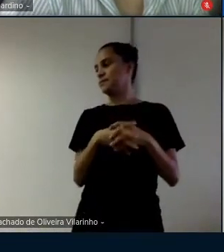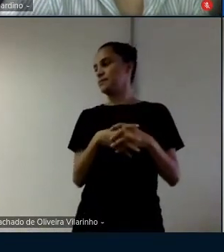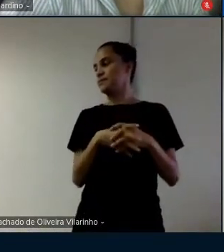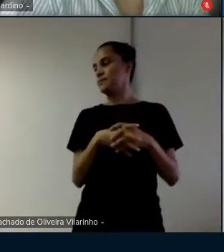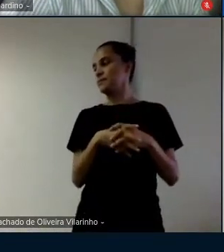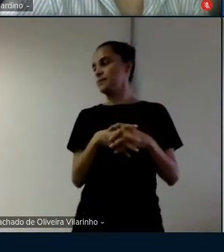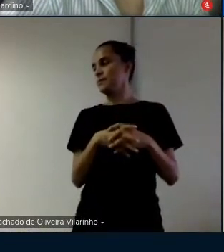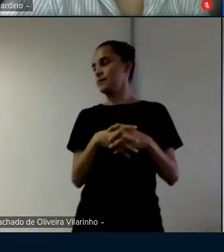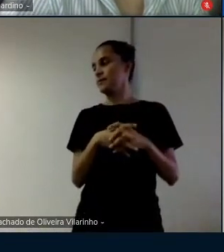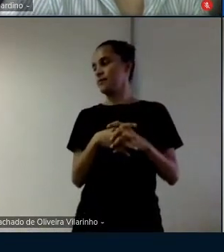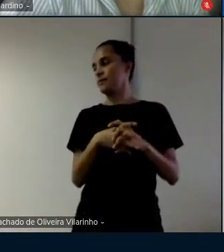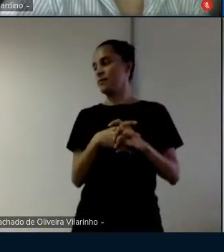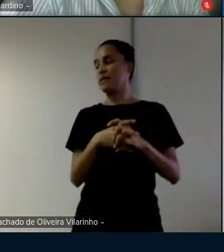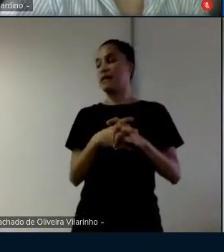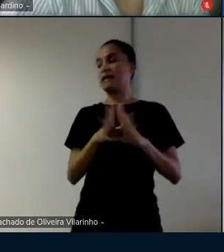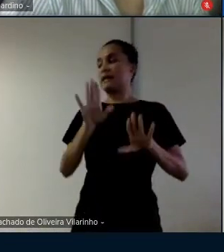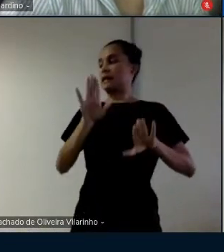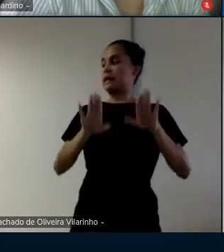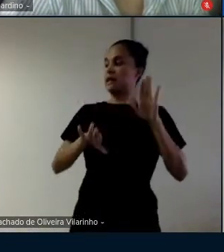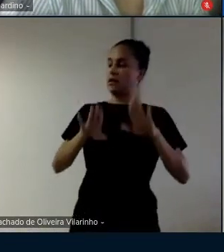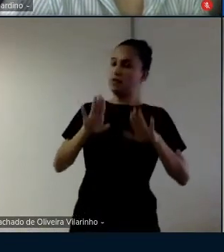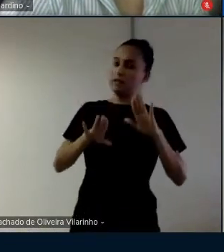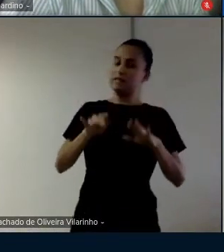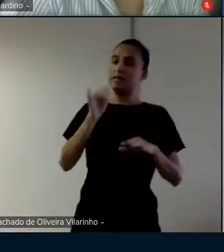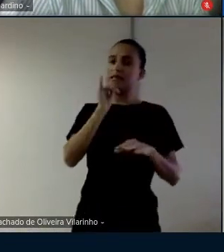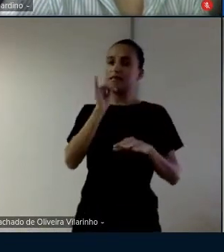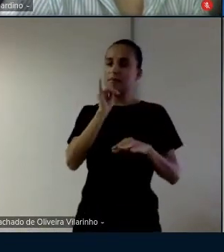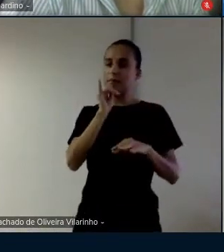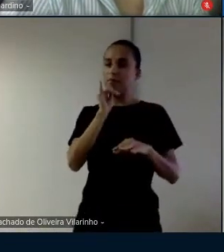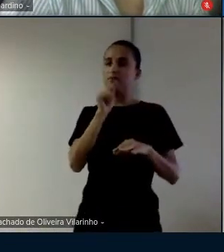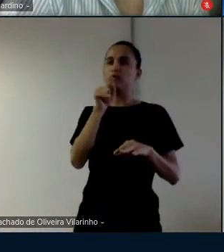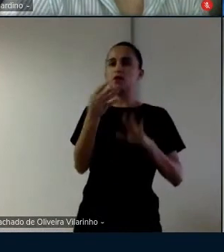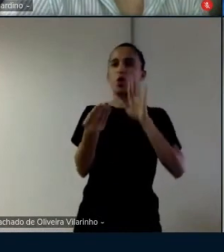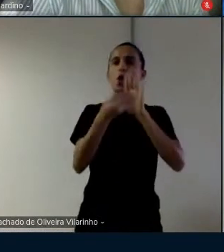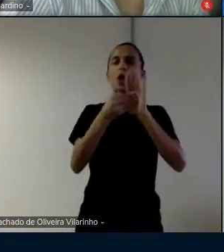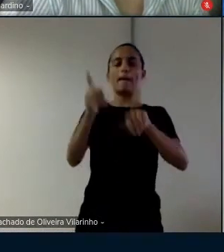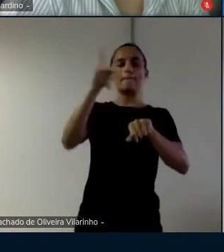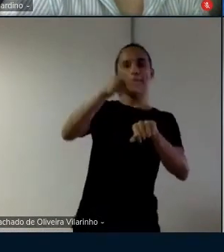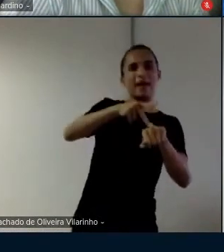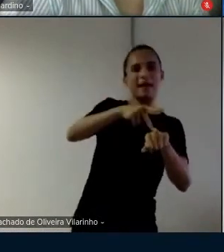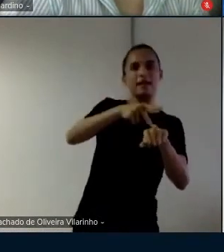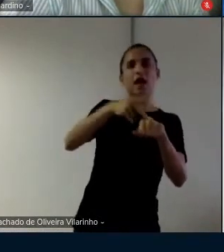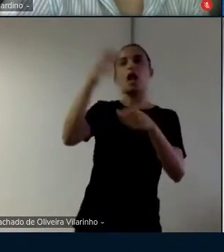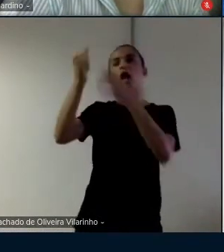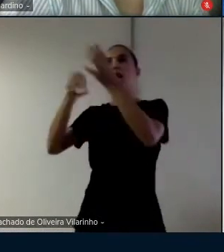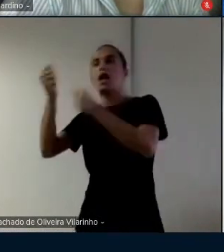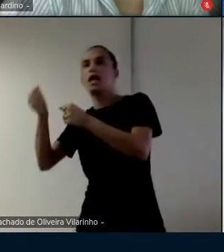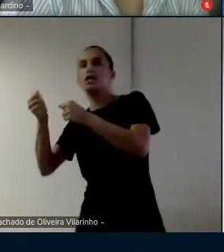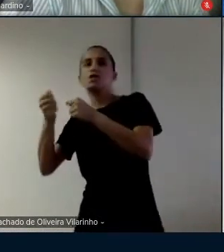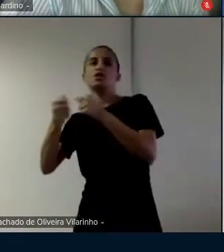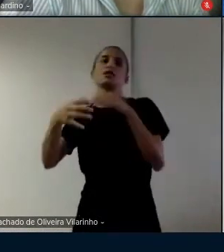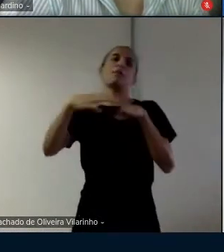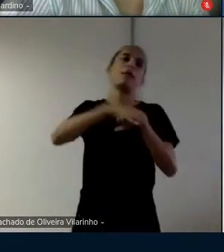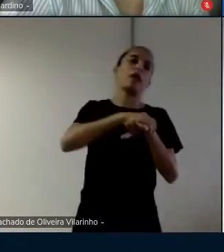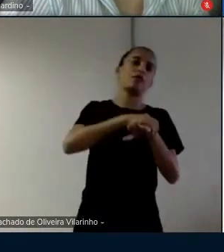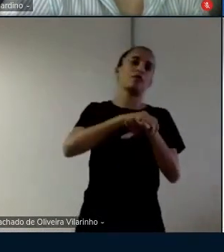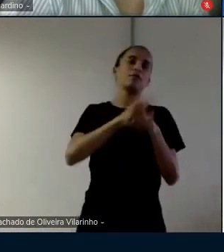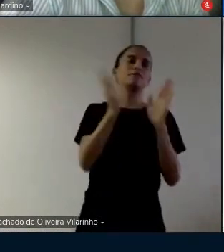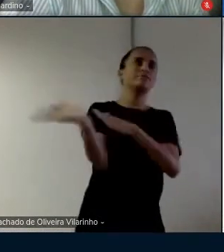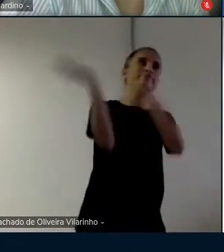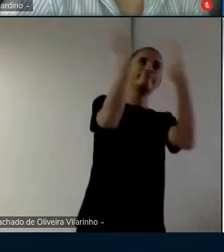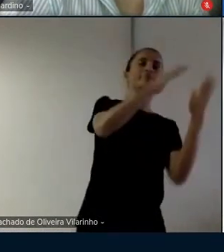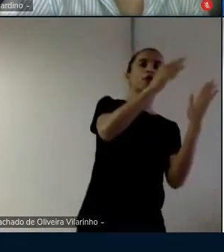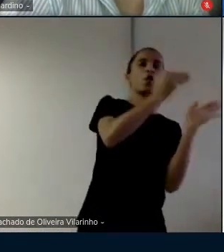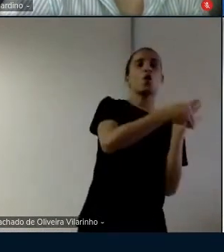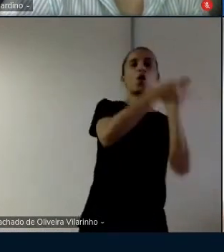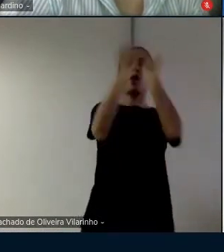que talvez como você coloca também pedra leite e sapato de um lado se você colocasse